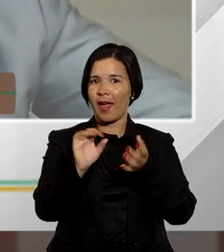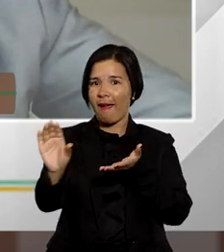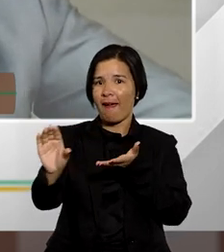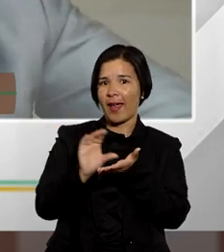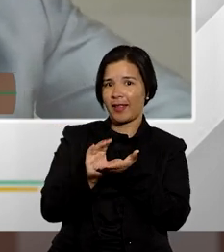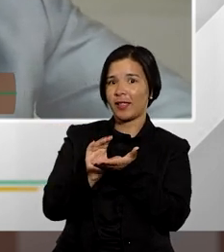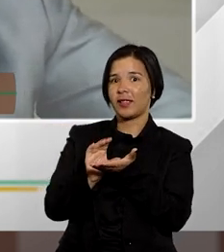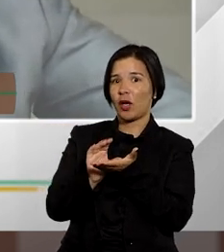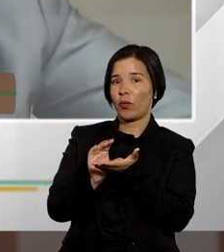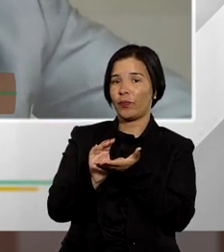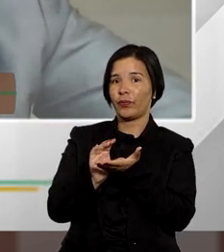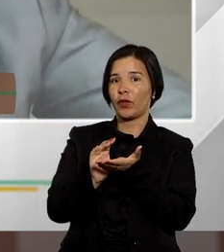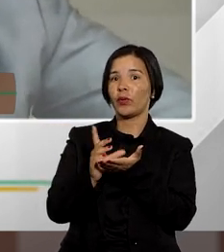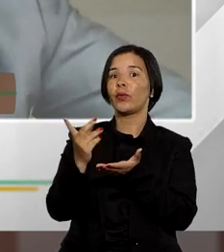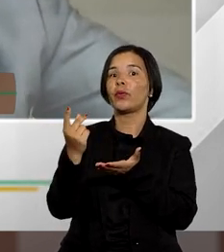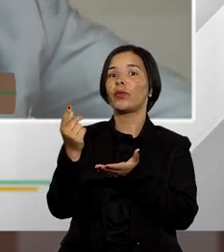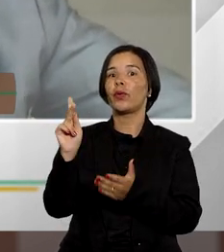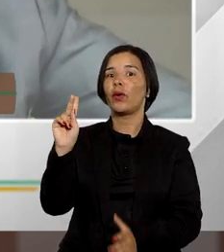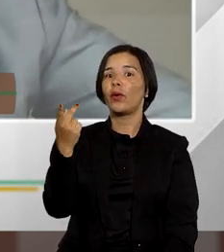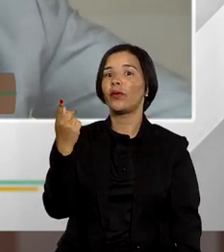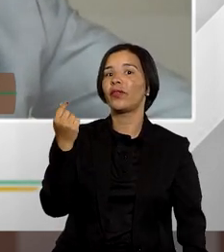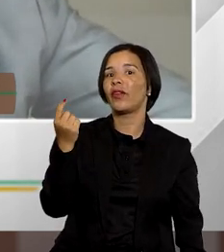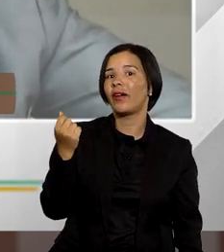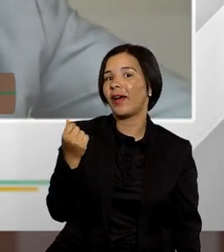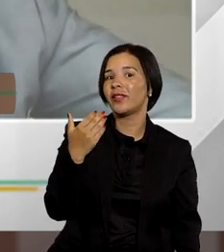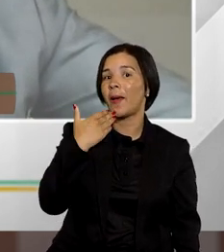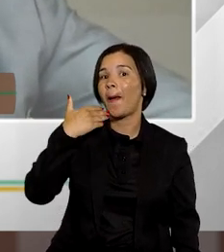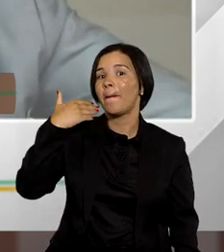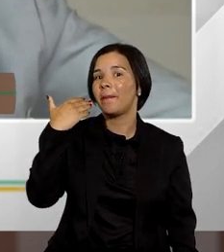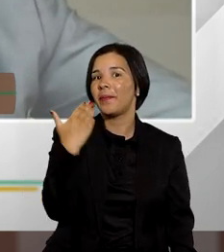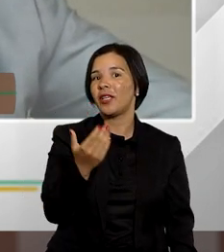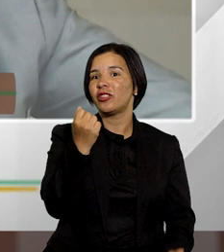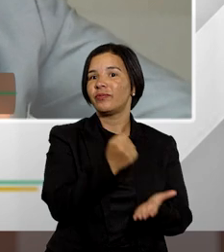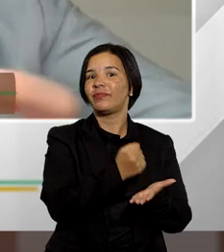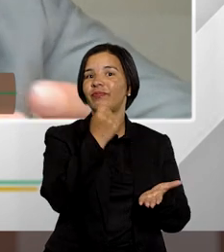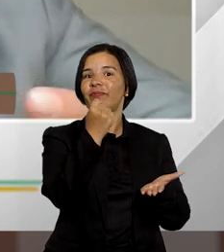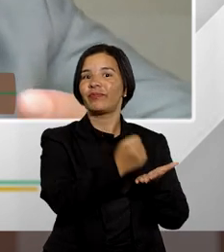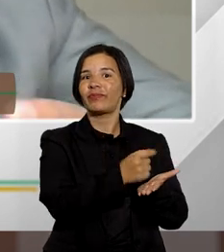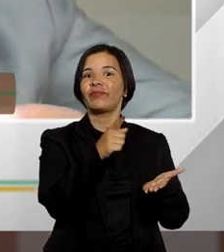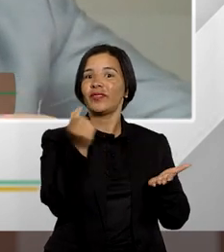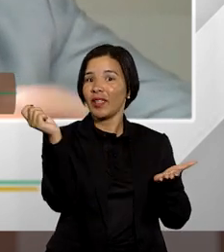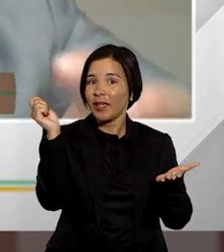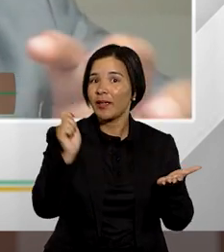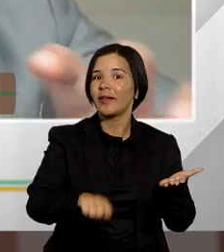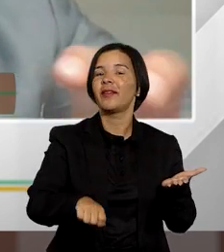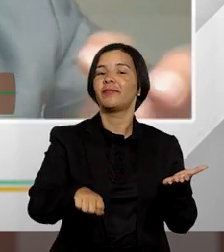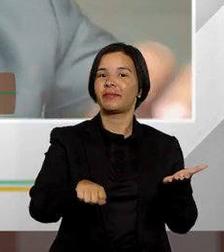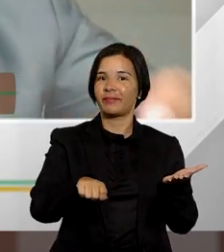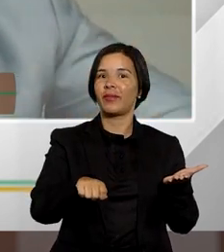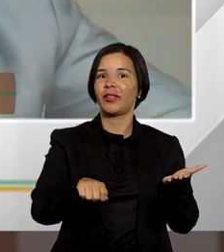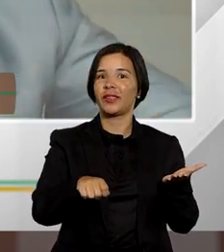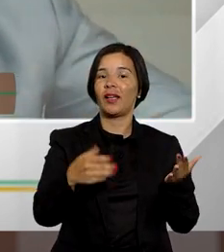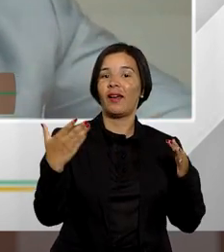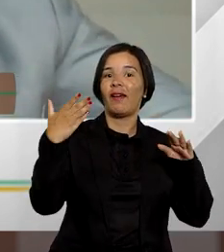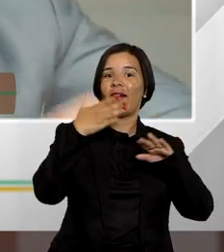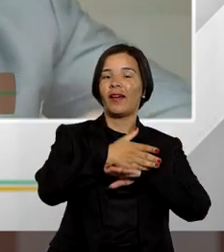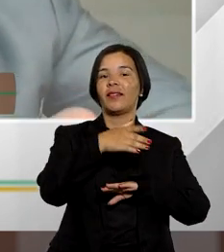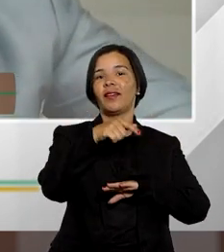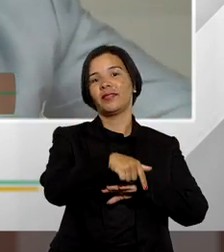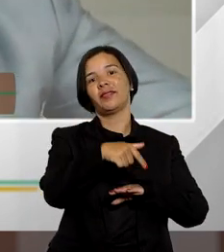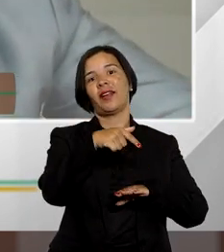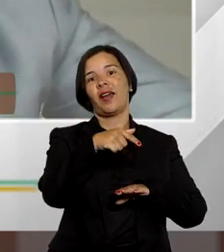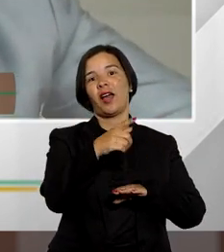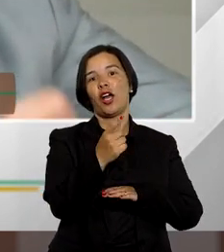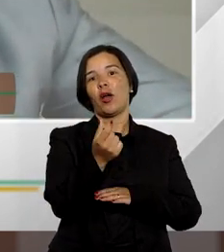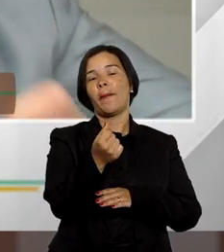retenção dos honorários aquele destaque para pedir a verba contratual que possa adentrar